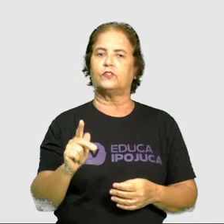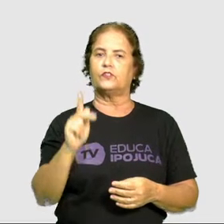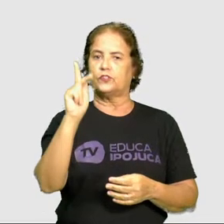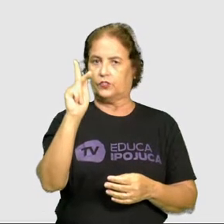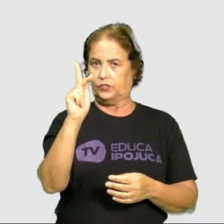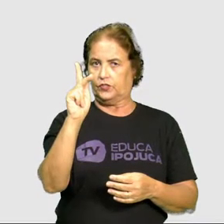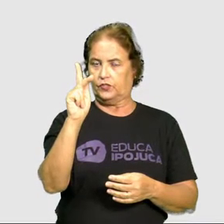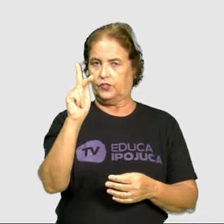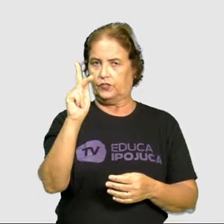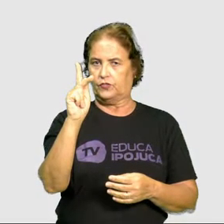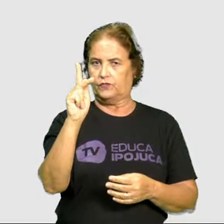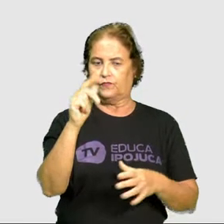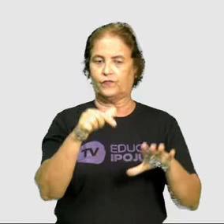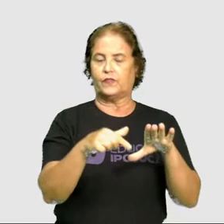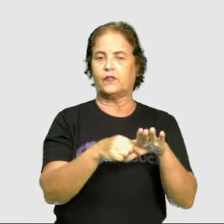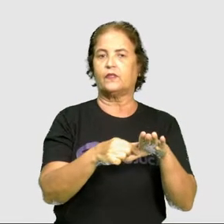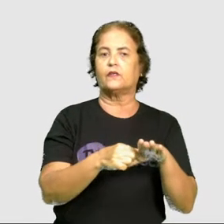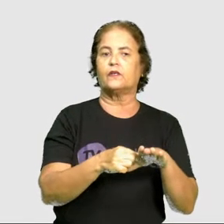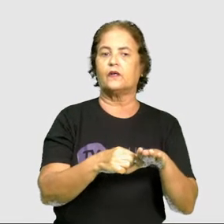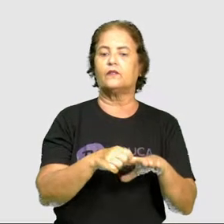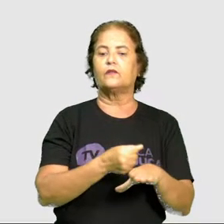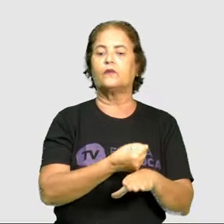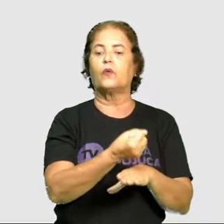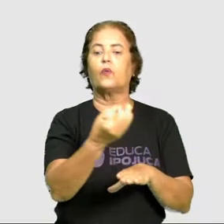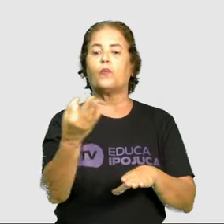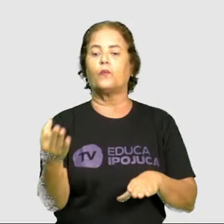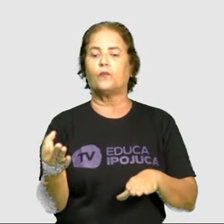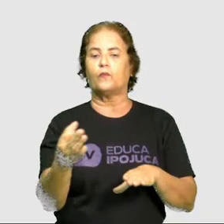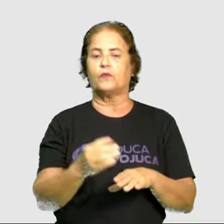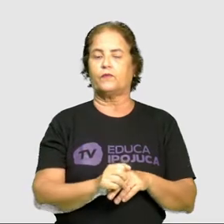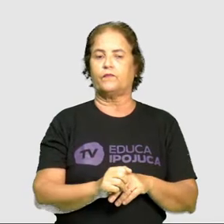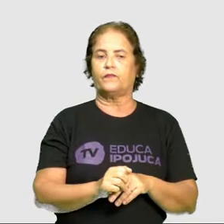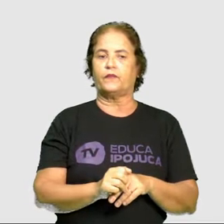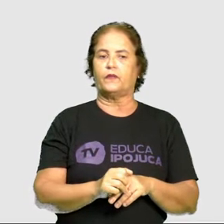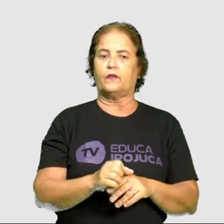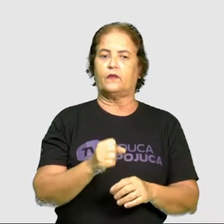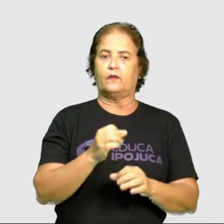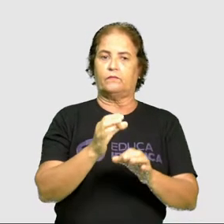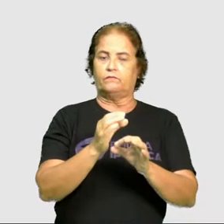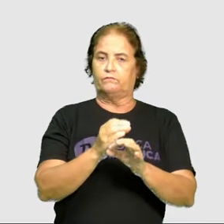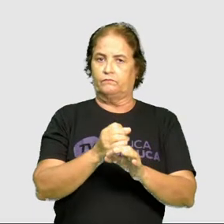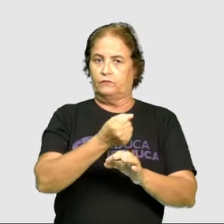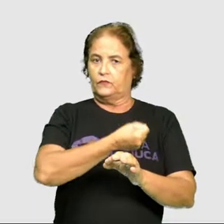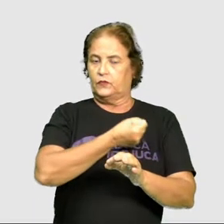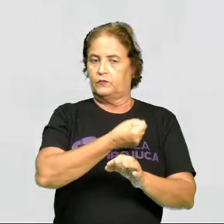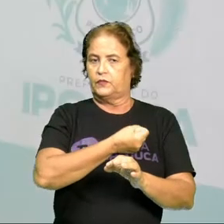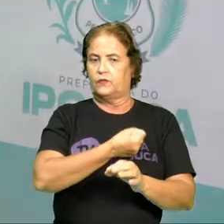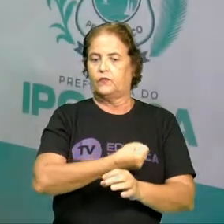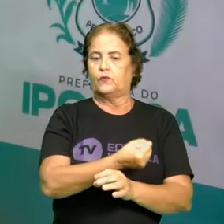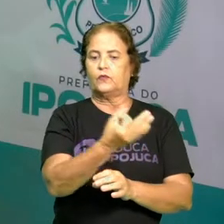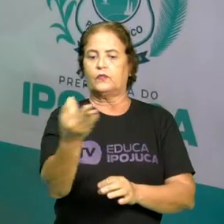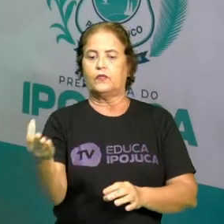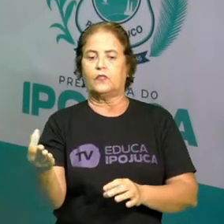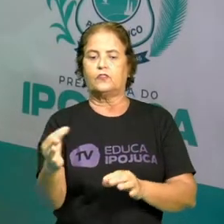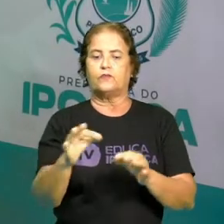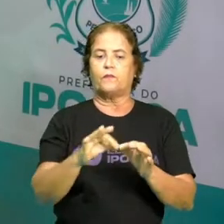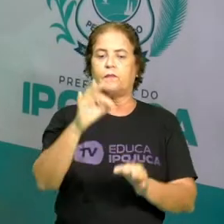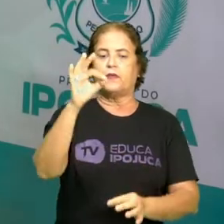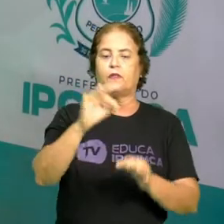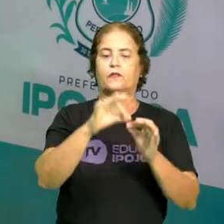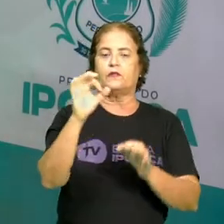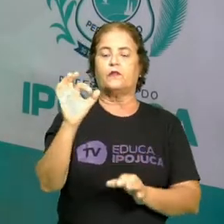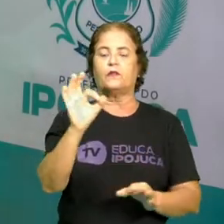correspondem a que tipo de número? Seria a contagem, medida ou ordem? Bem,